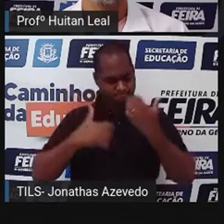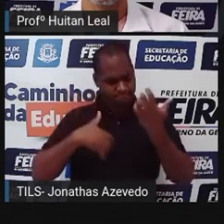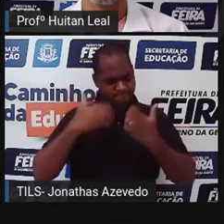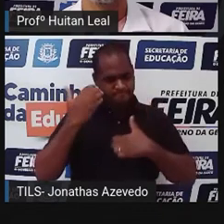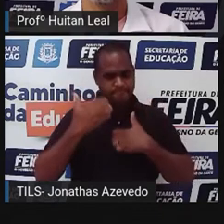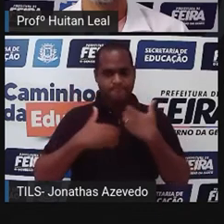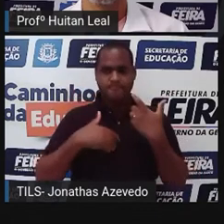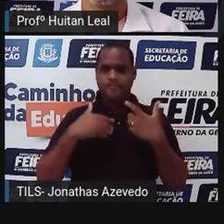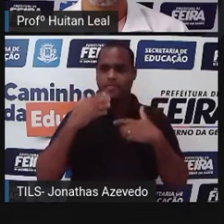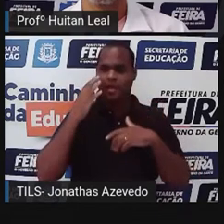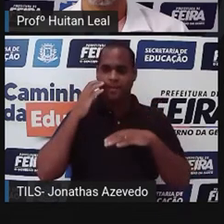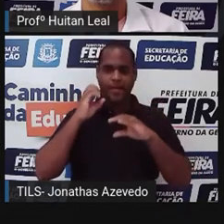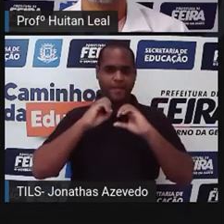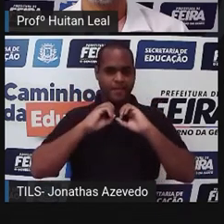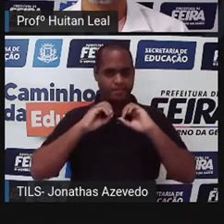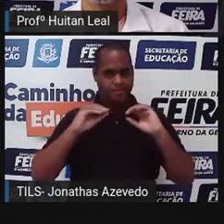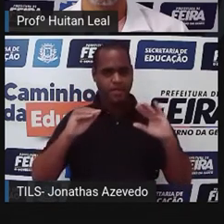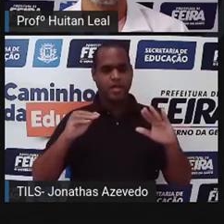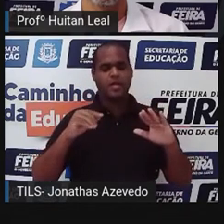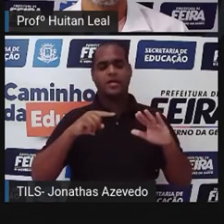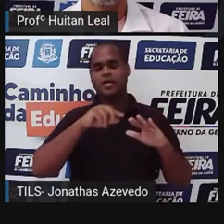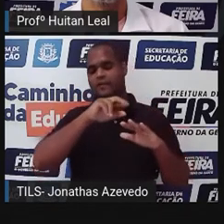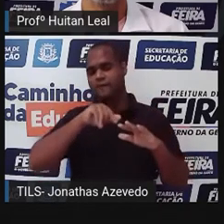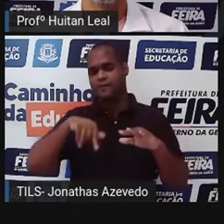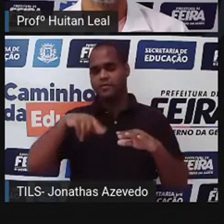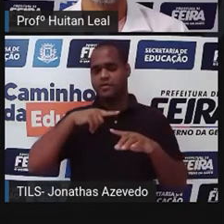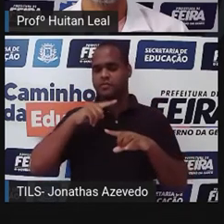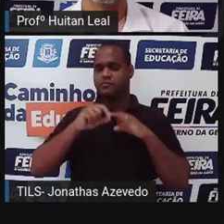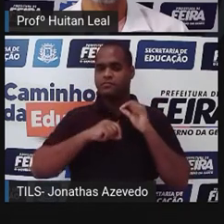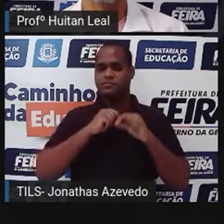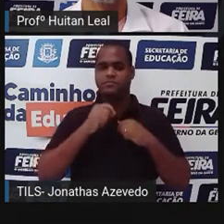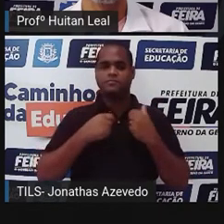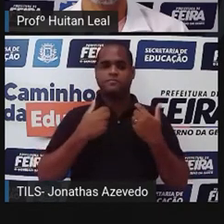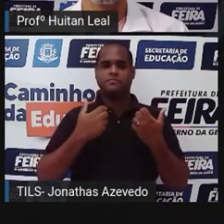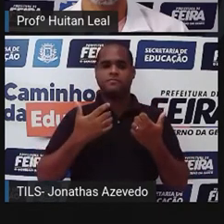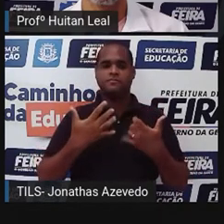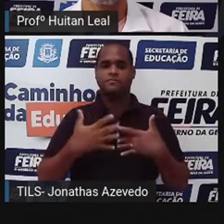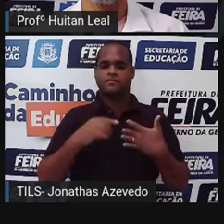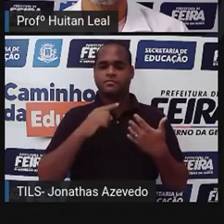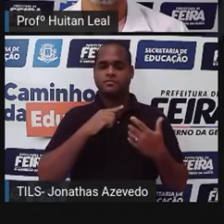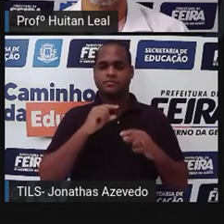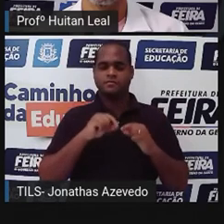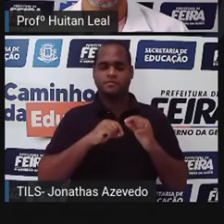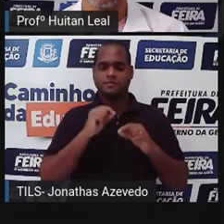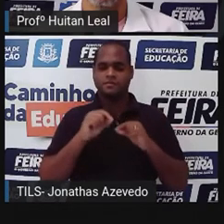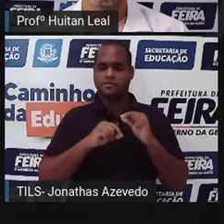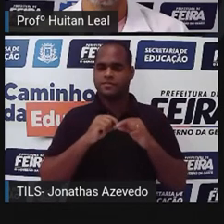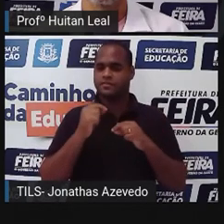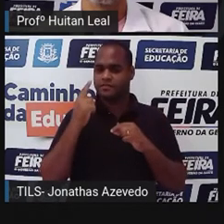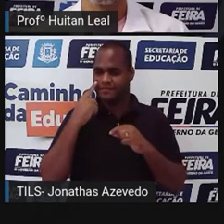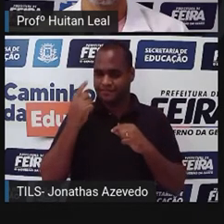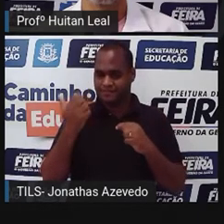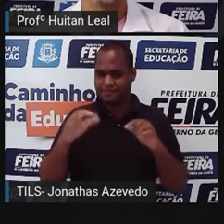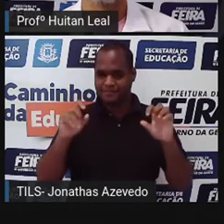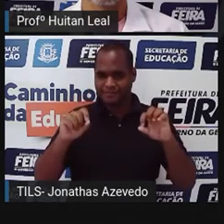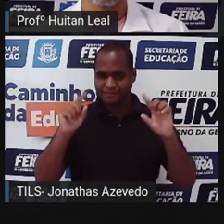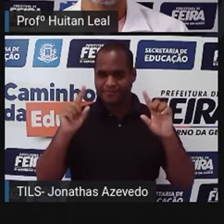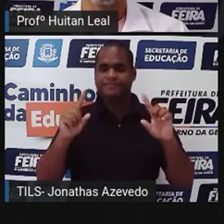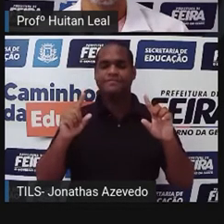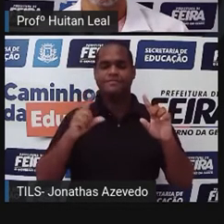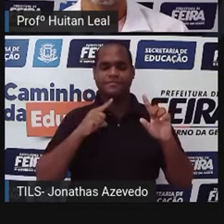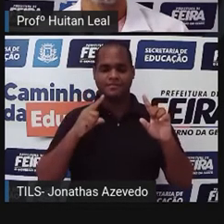Para isso, a narrativa detalha a descrição da cena, ou melhor, retarda, não é?